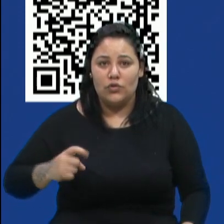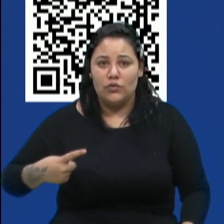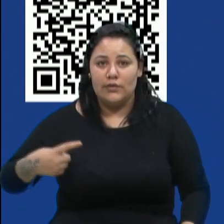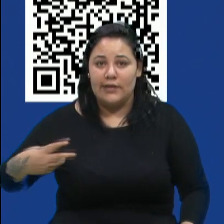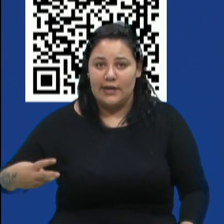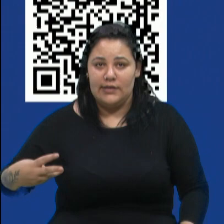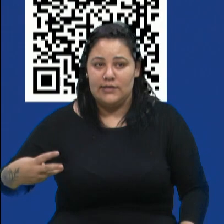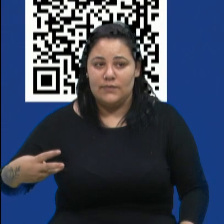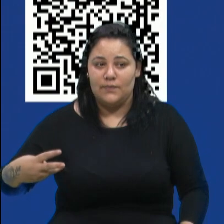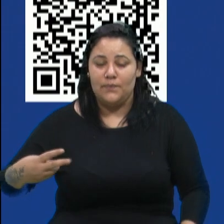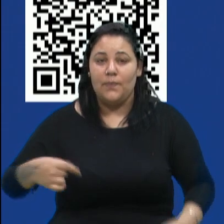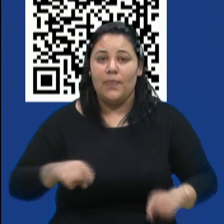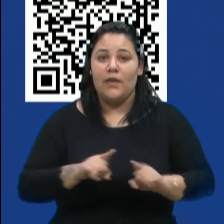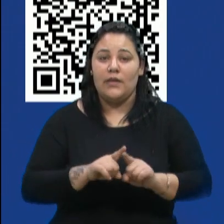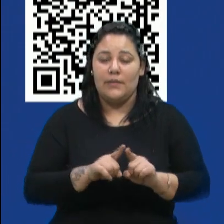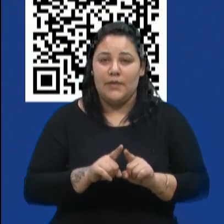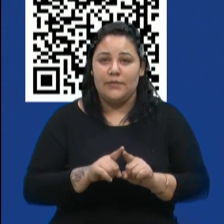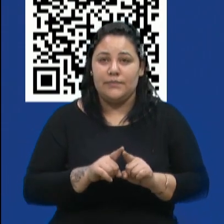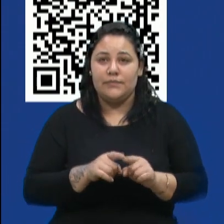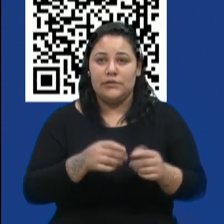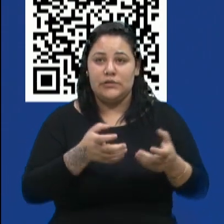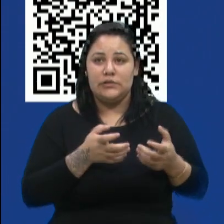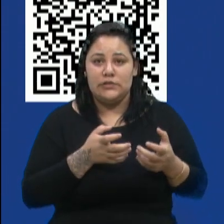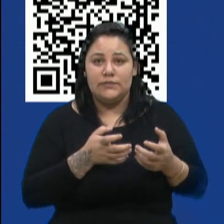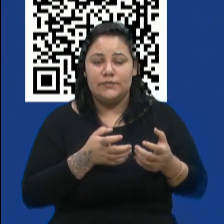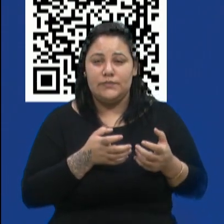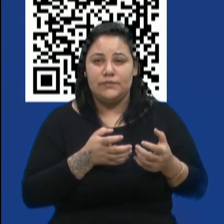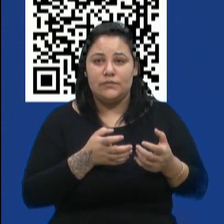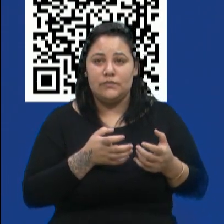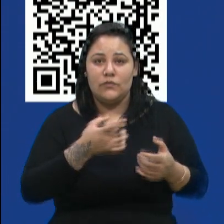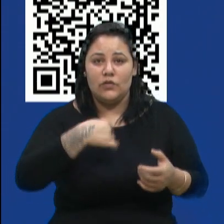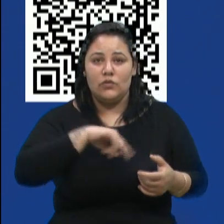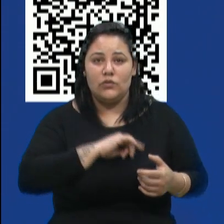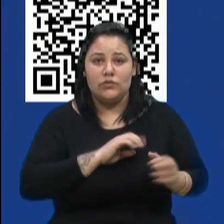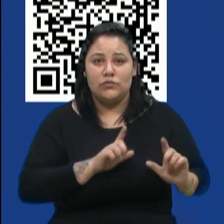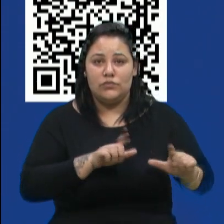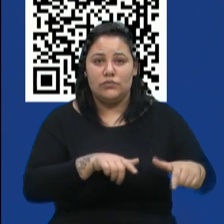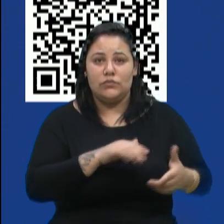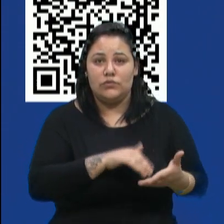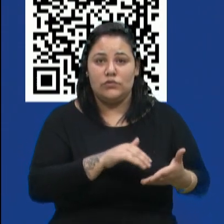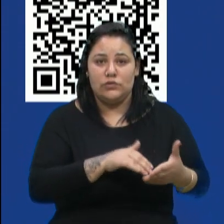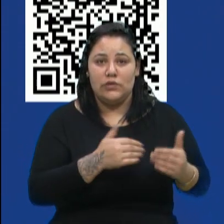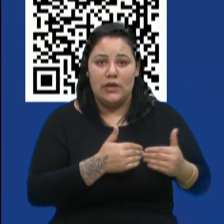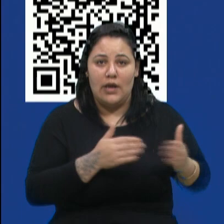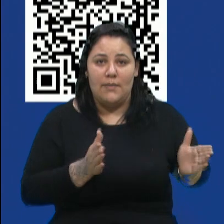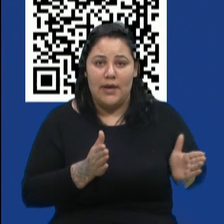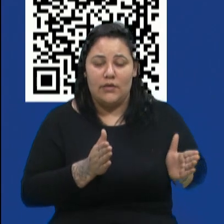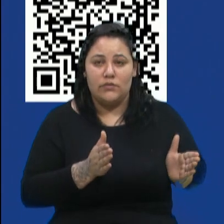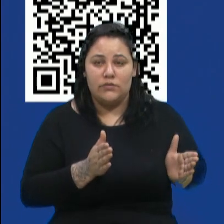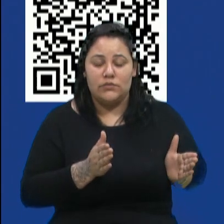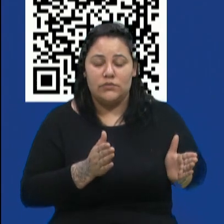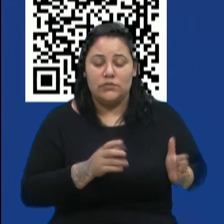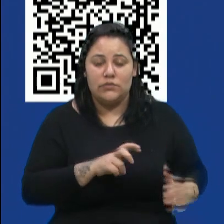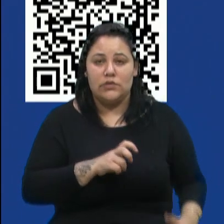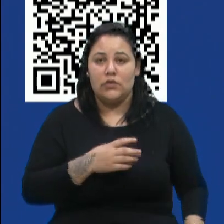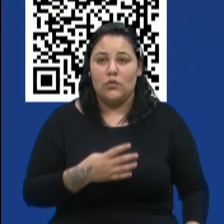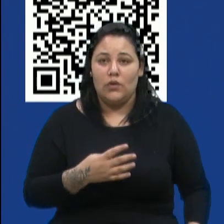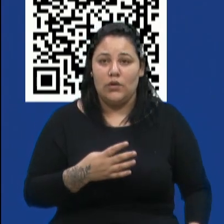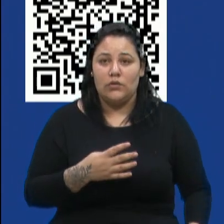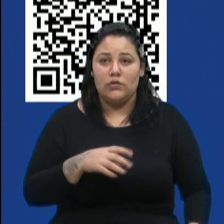Também deixamos o nosso gabinete à disposição, o telefone 54